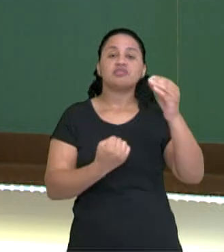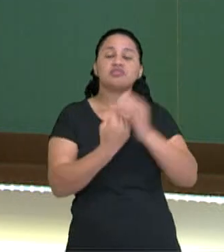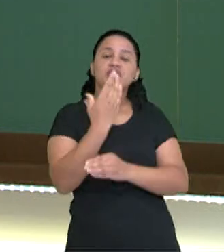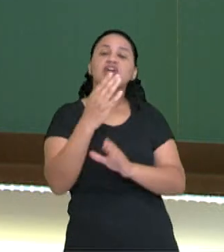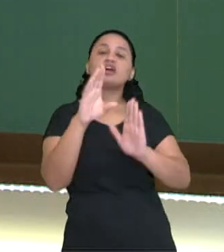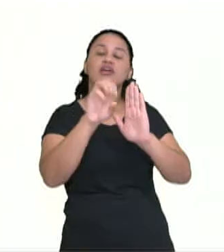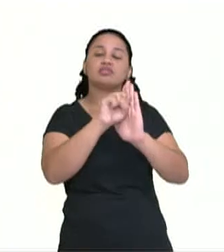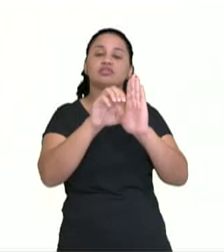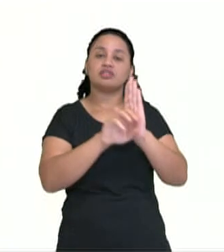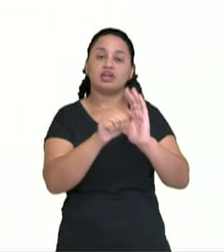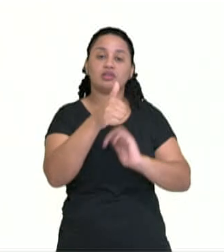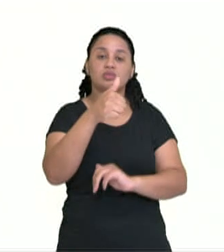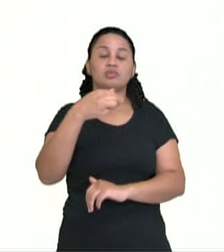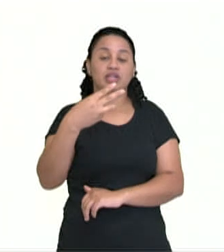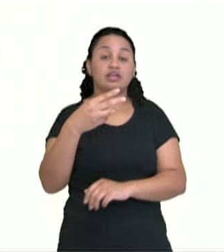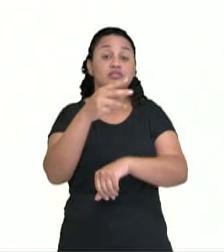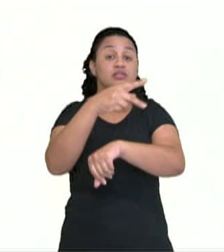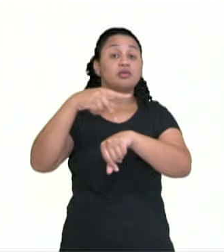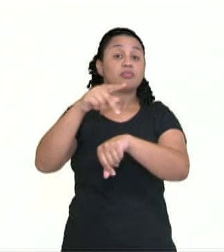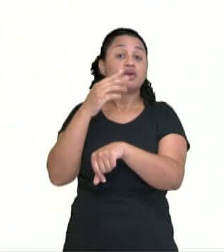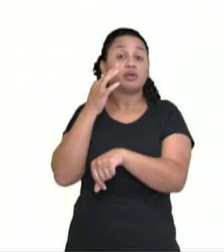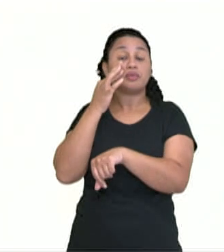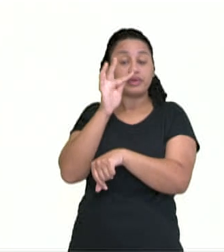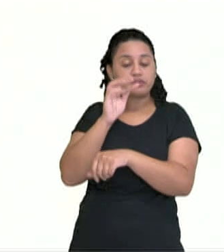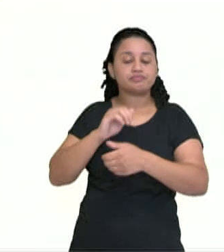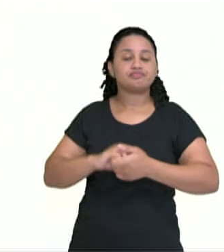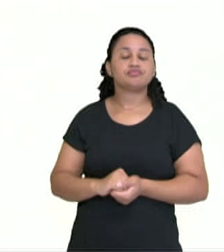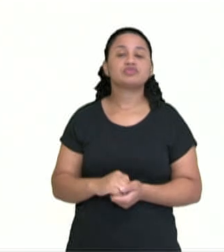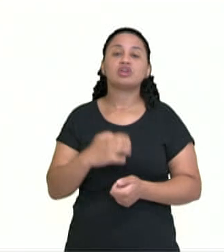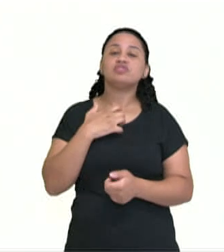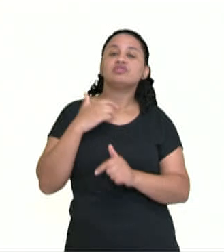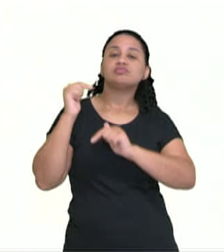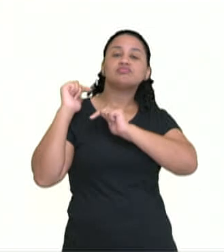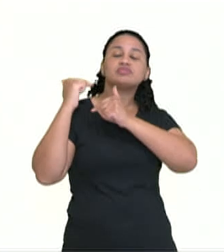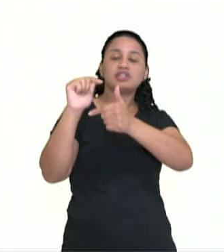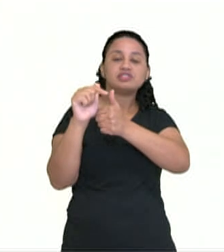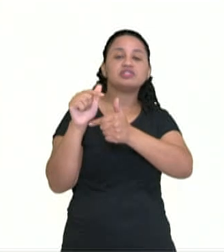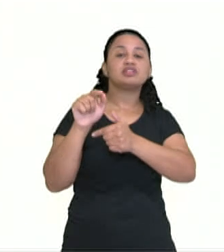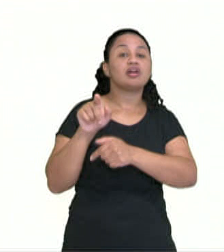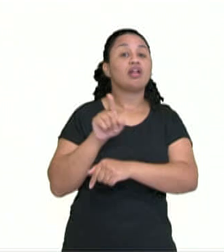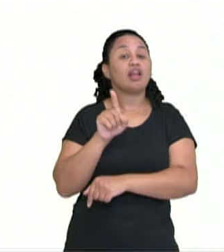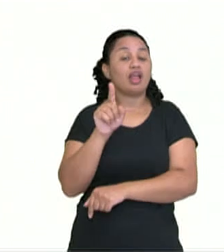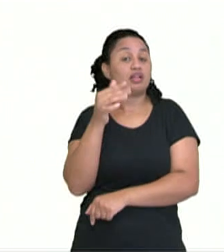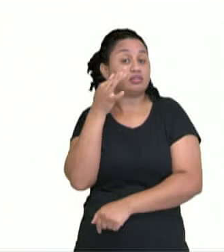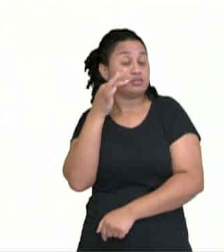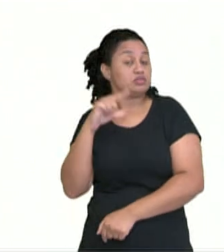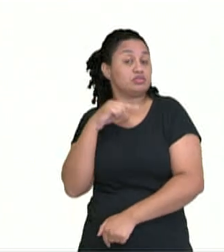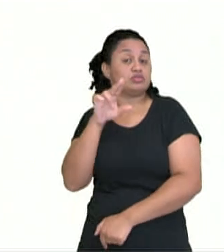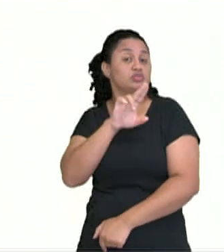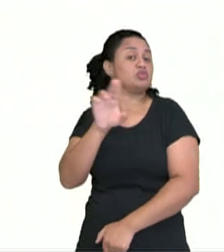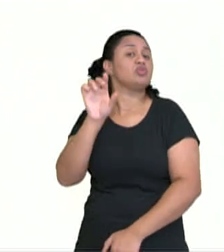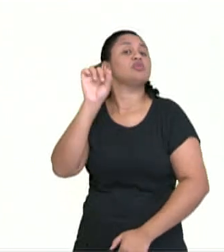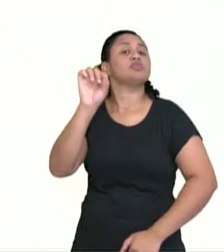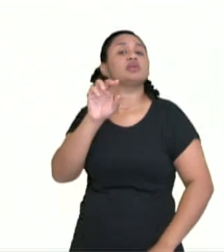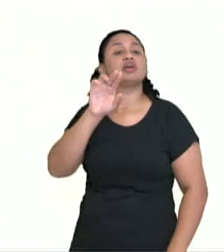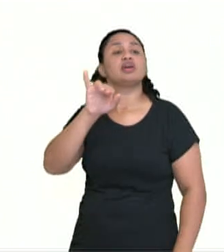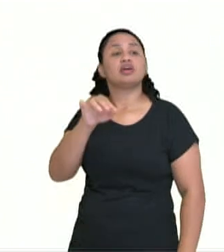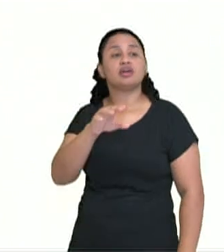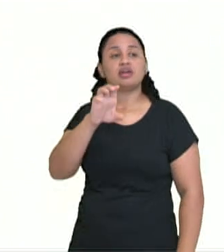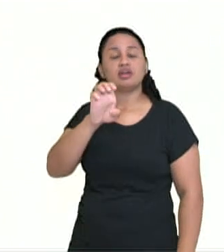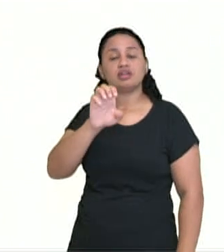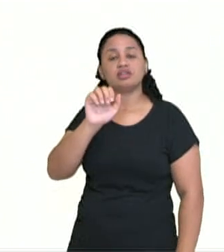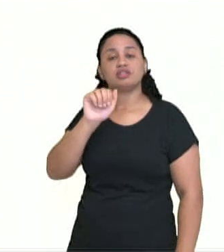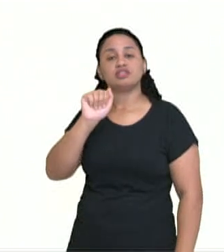lá na França. O jogo tradicional era chamado lá de Jean de Palmet. Por que isso?